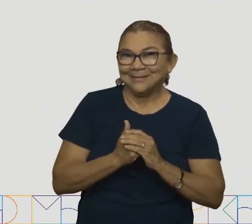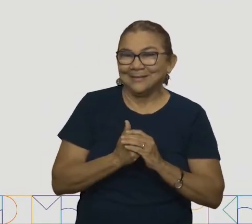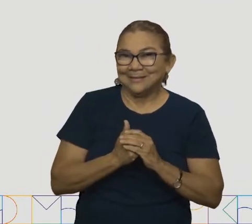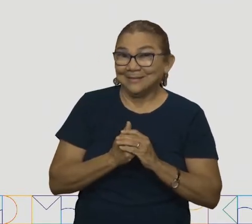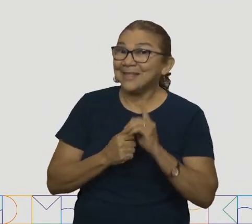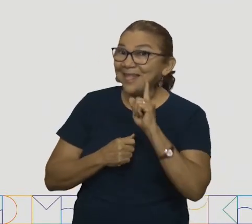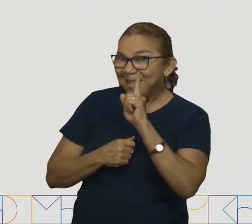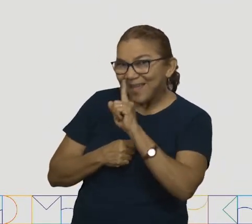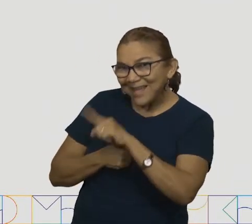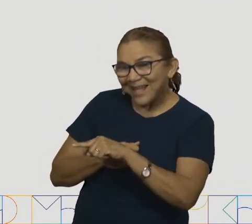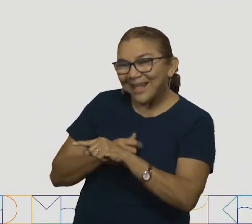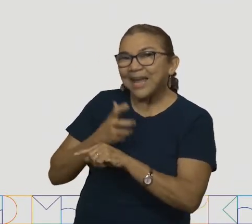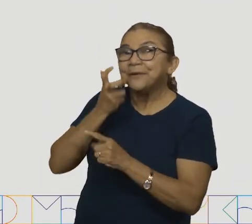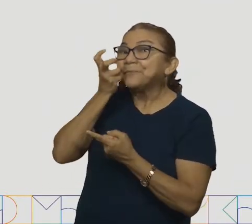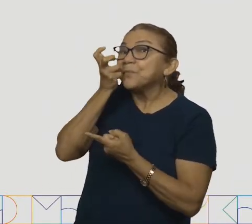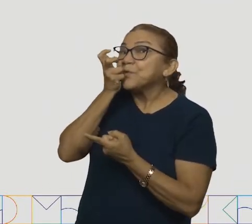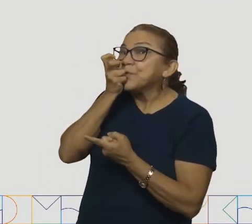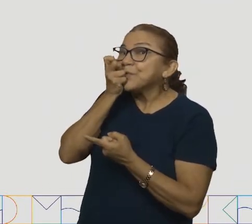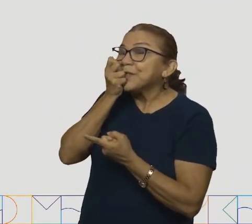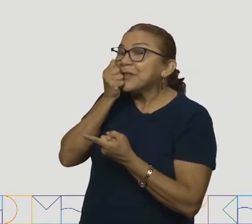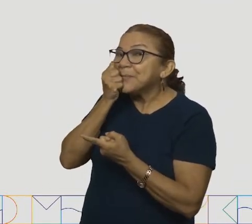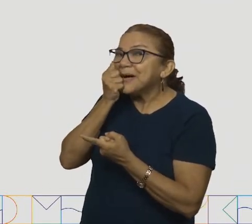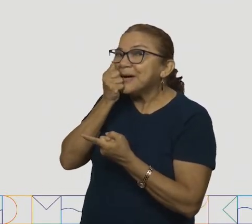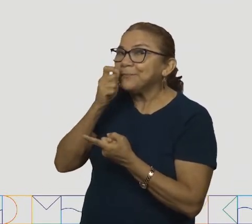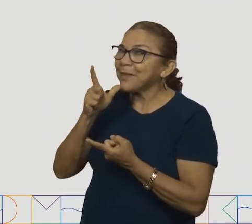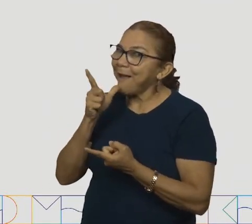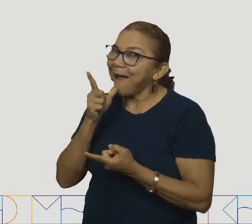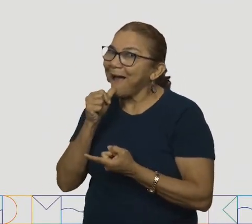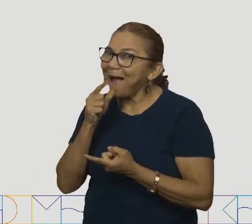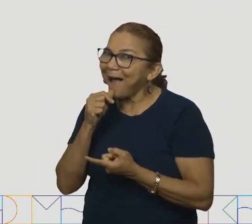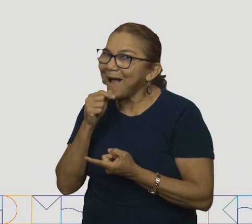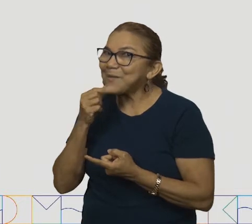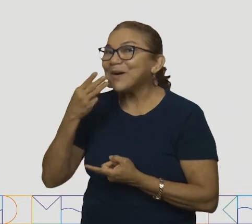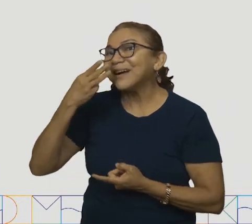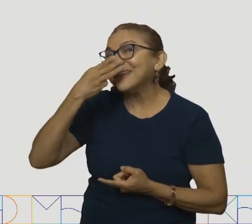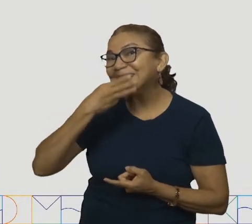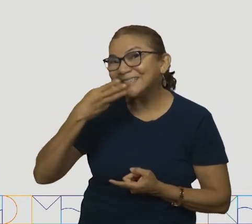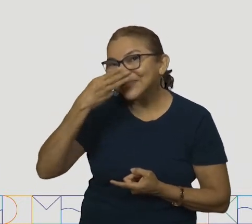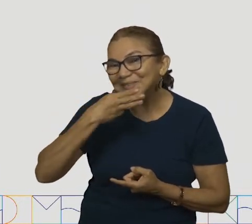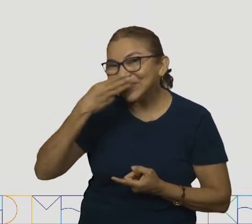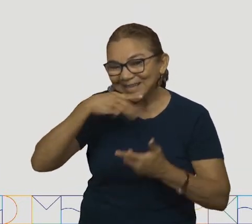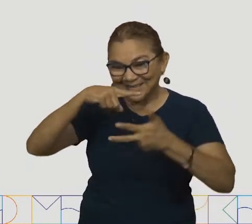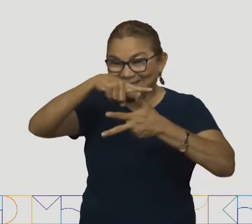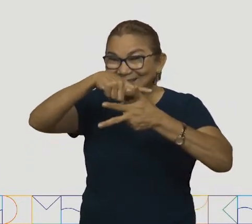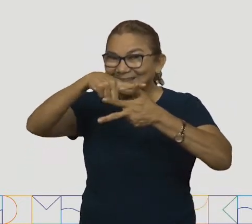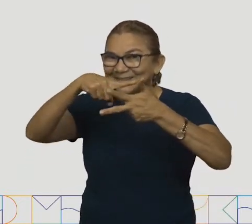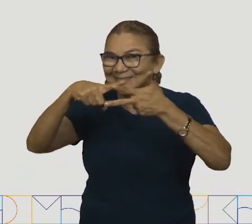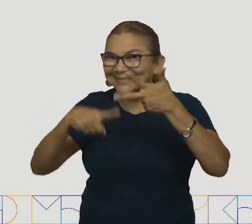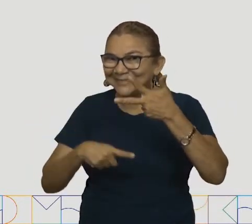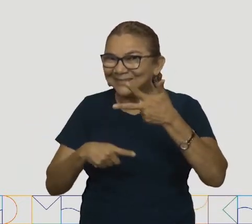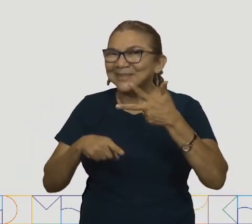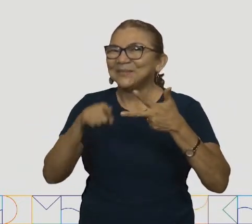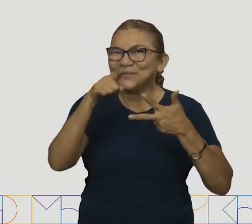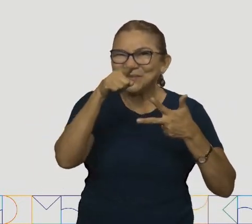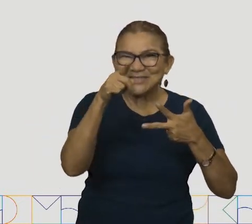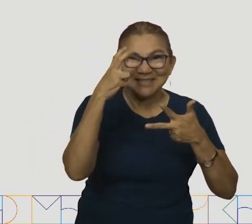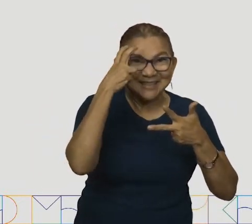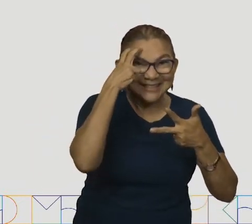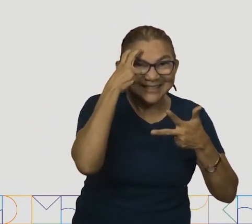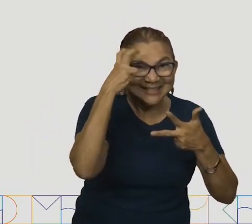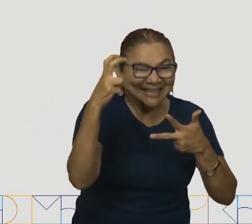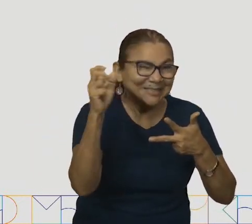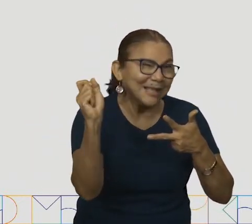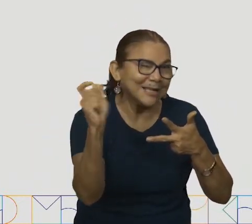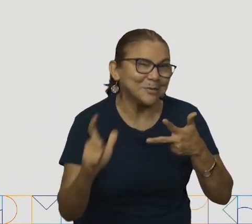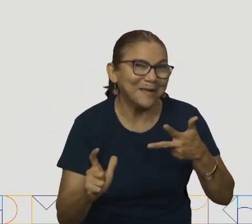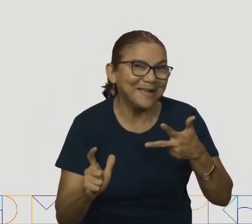É o limão, a água e o açúcar. Você é muito inteligente. Vamos ver